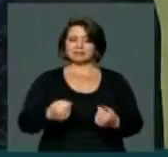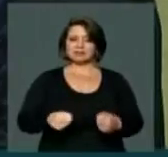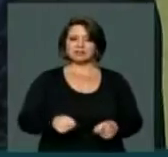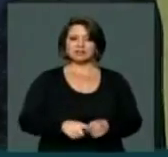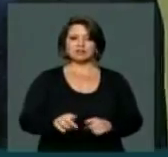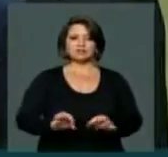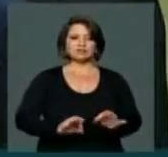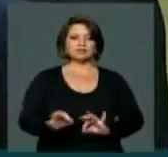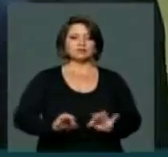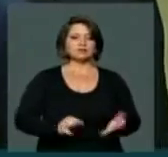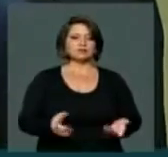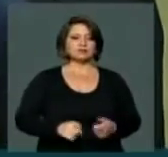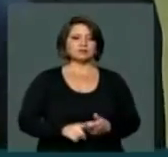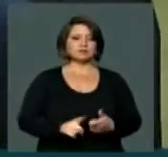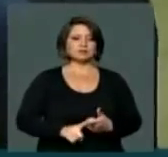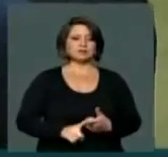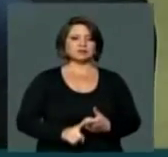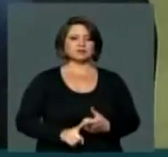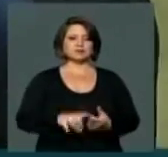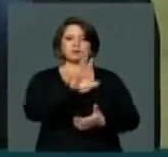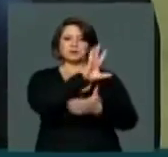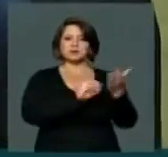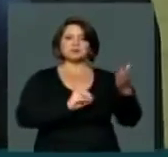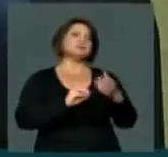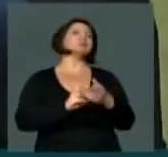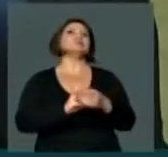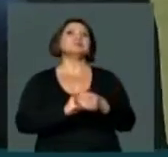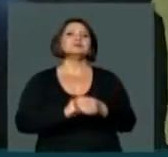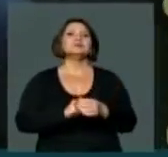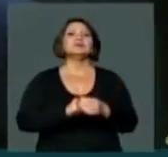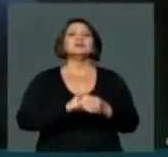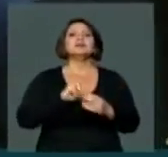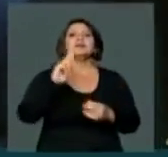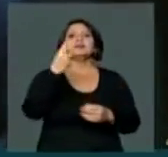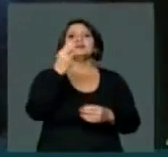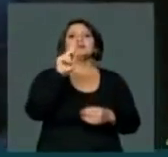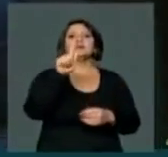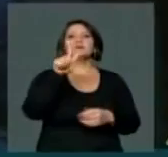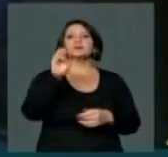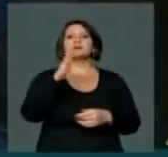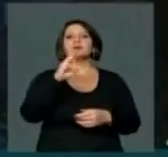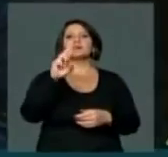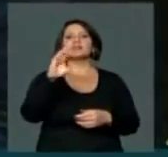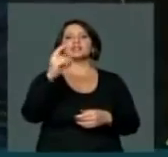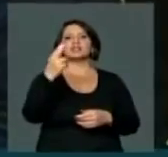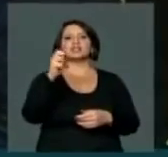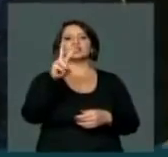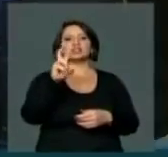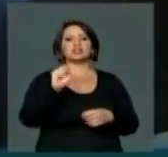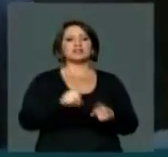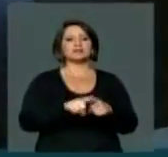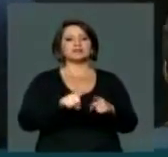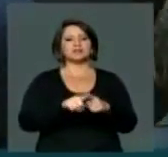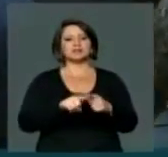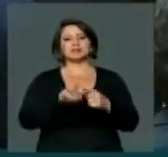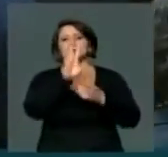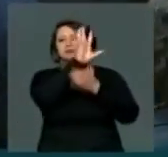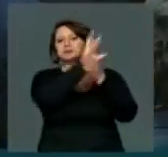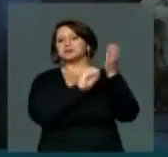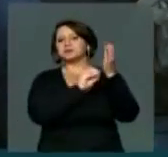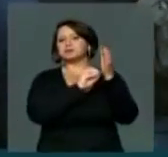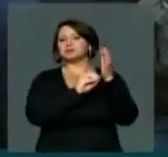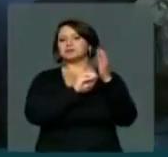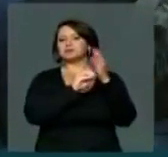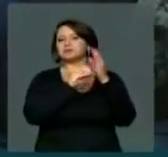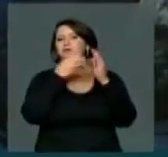psicografado pelo Hugo Chaves, lá do além. Querem criar as antigas sovietes aqui no nosso país,